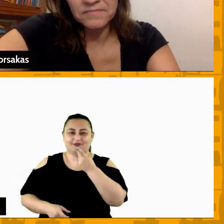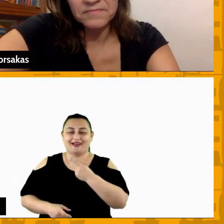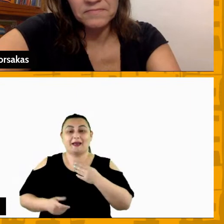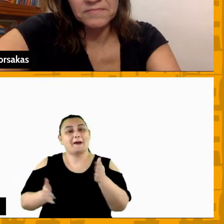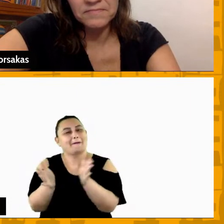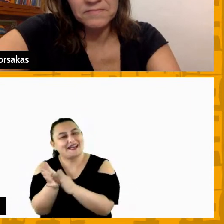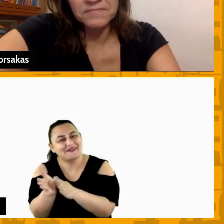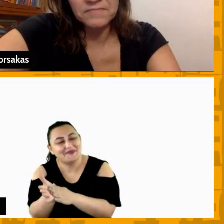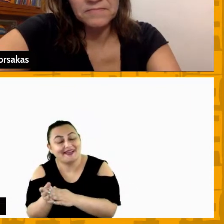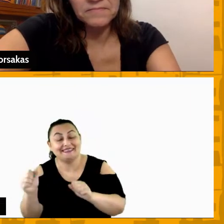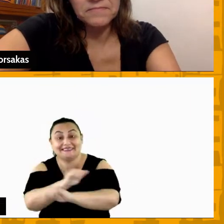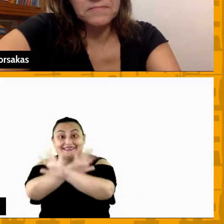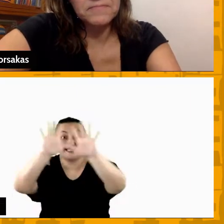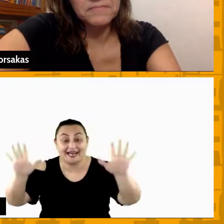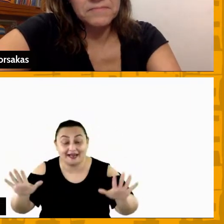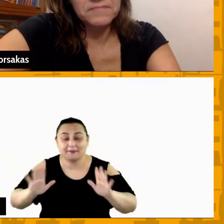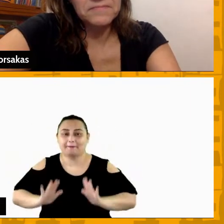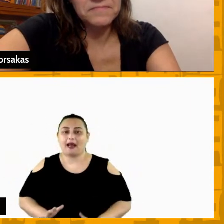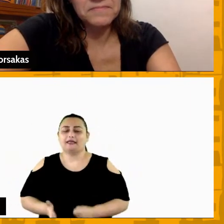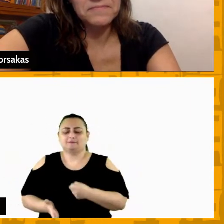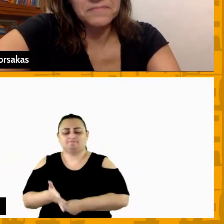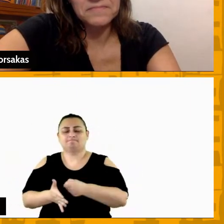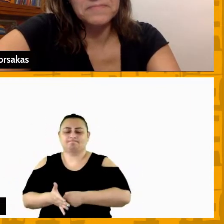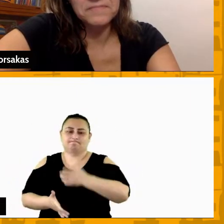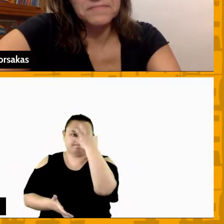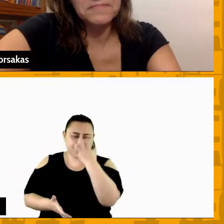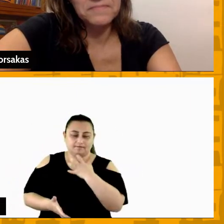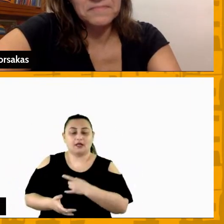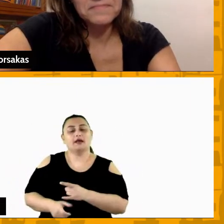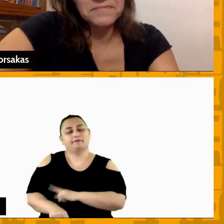cobrar ou dar a dura